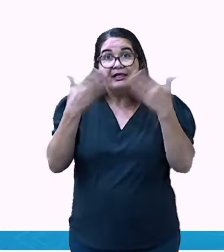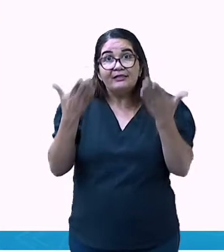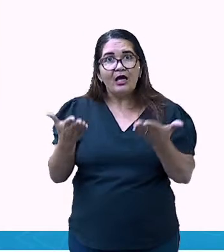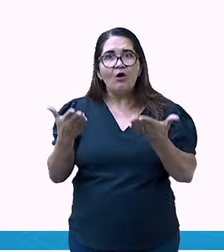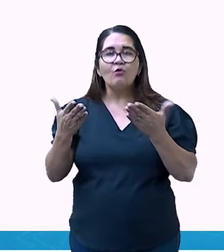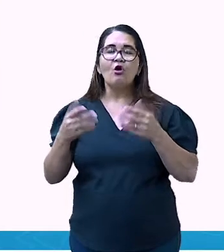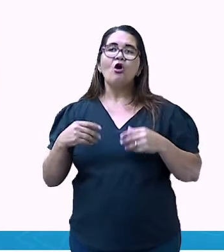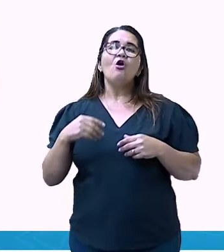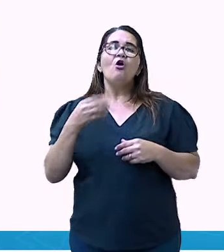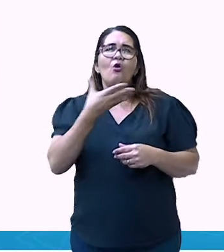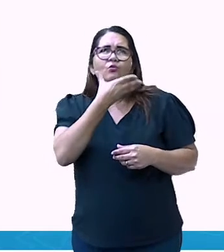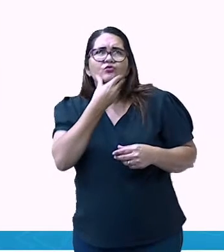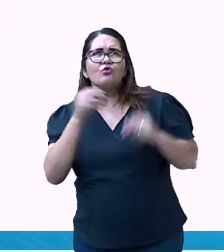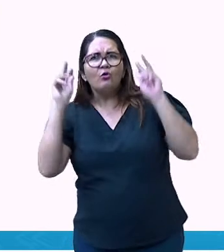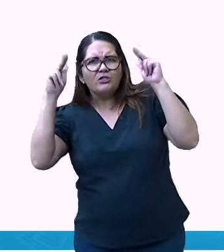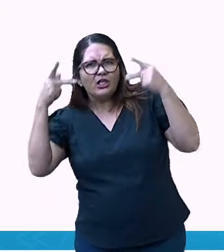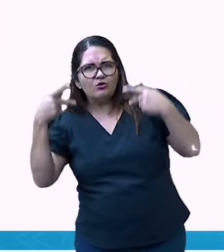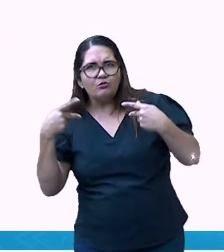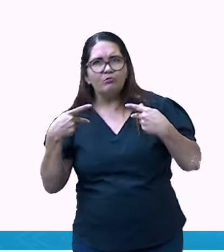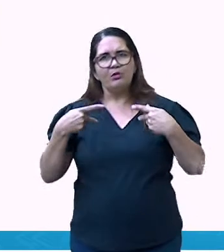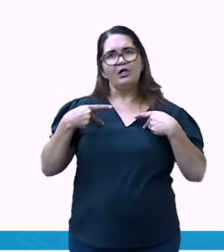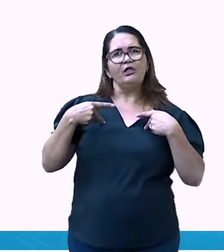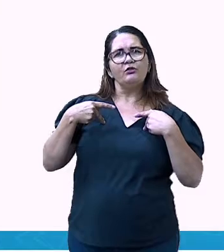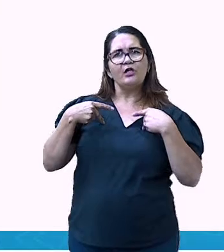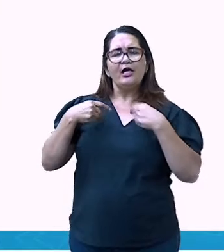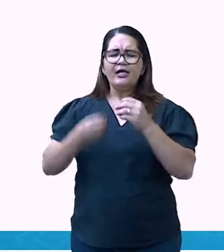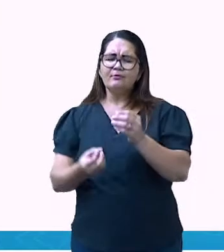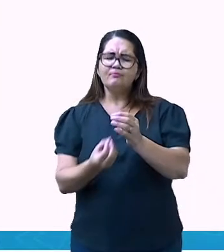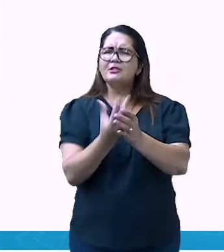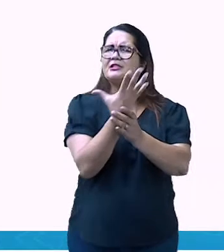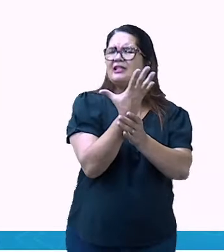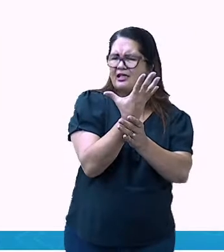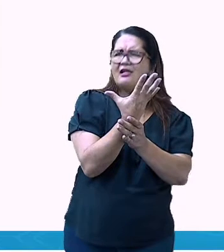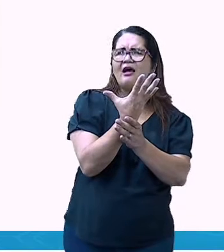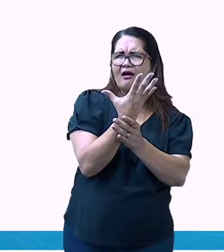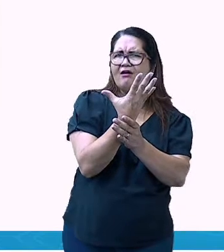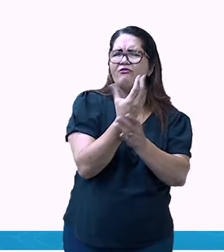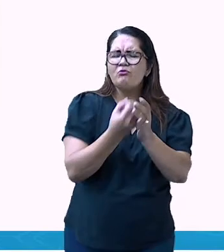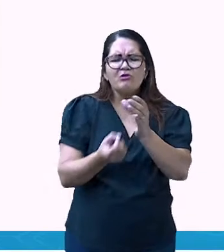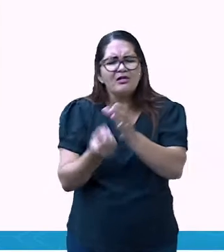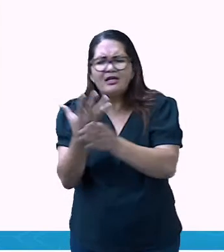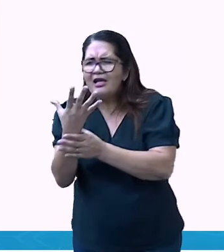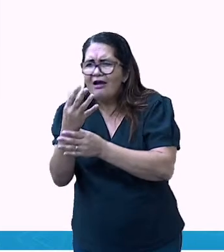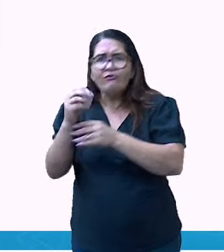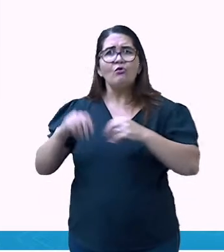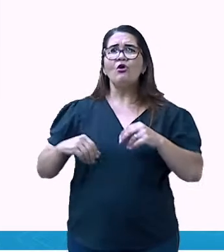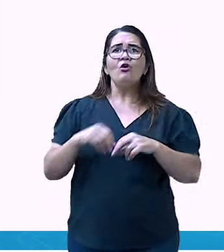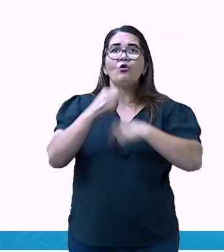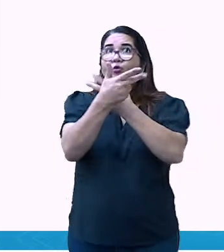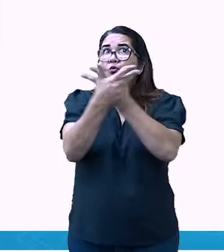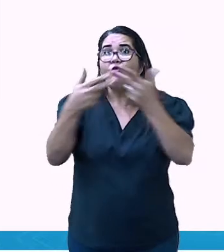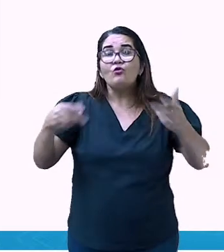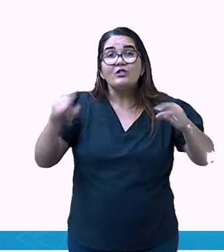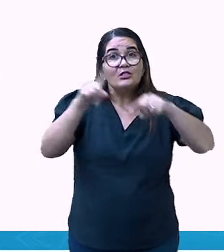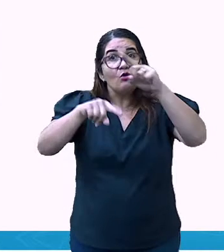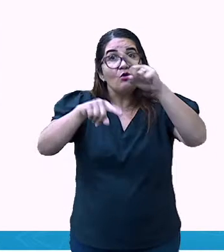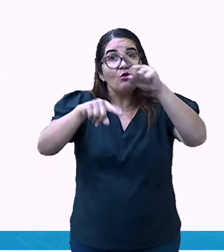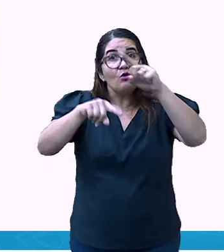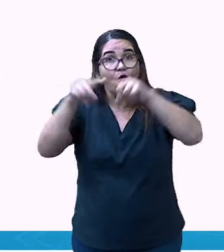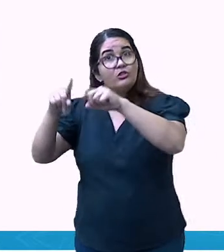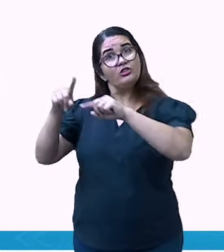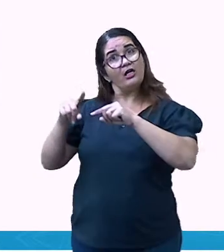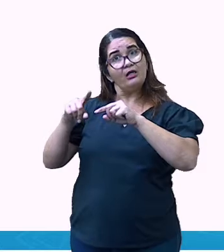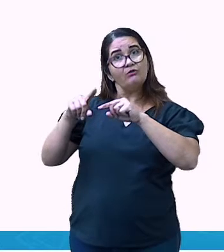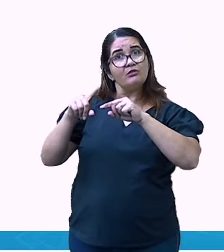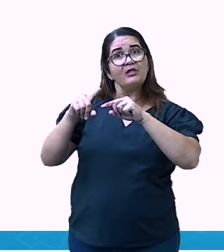sempre desenvolveu as mais curiosas e engenhosas maneiras de se localizar sobre a superfície da